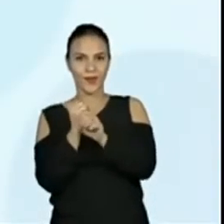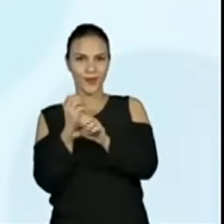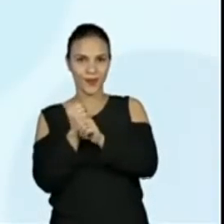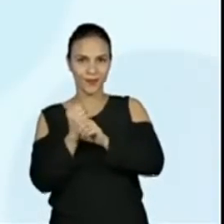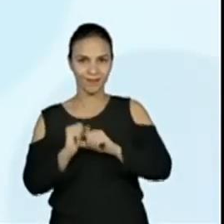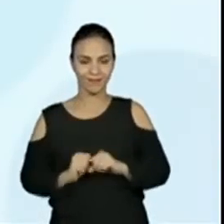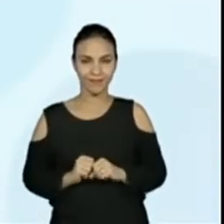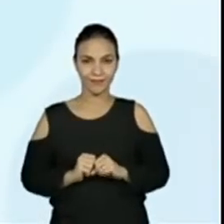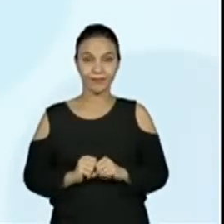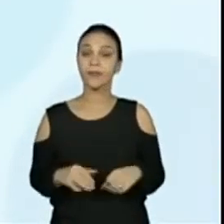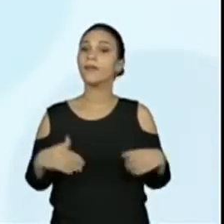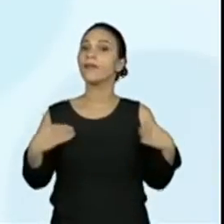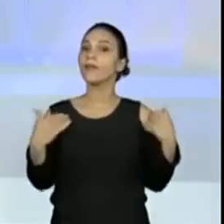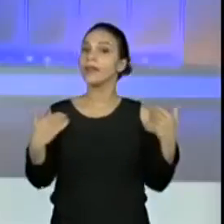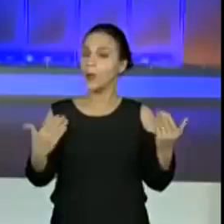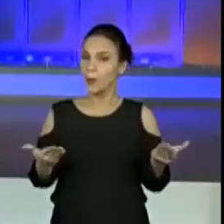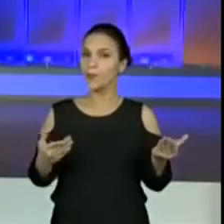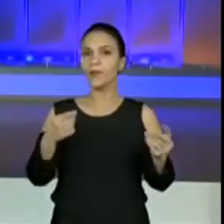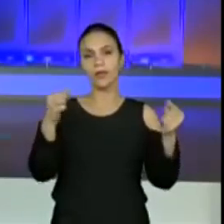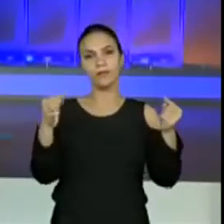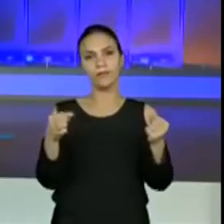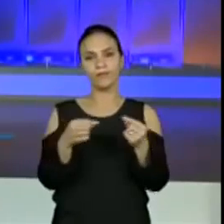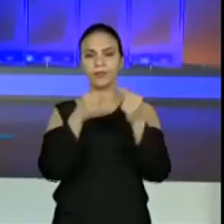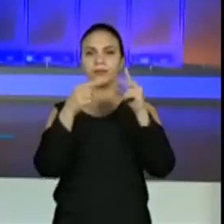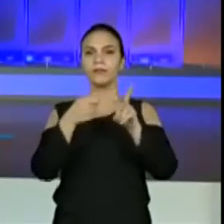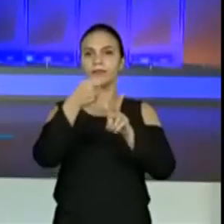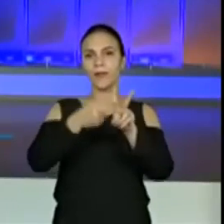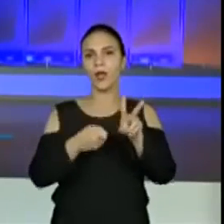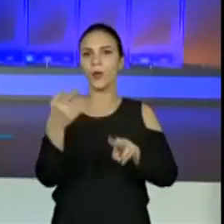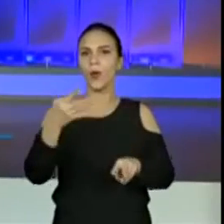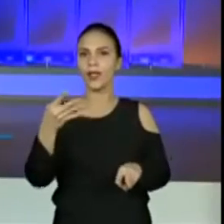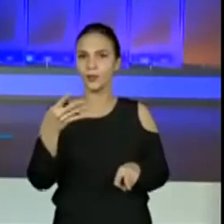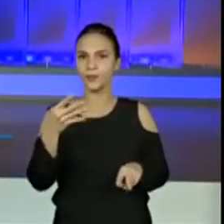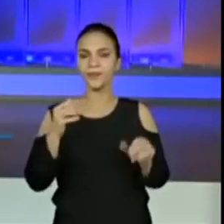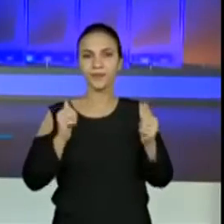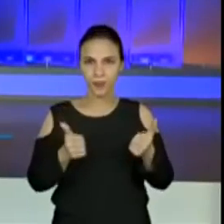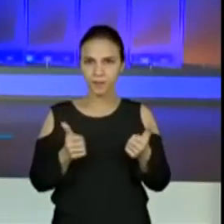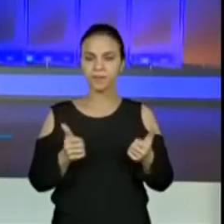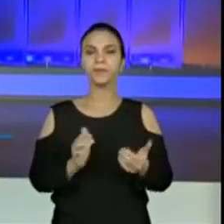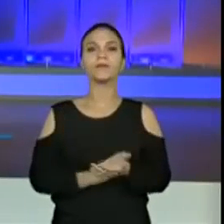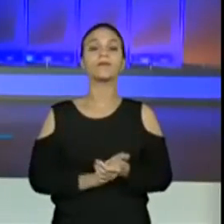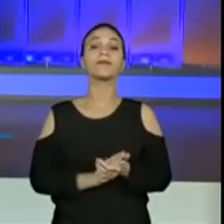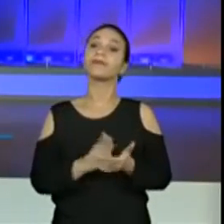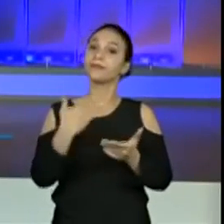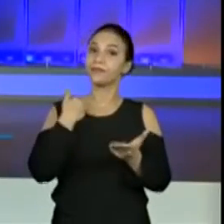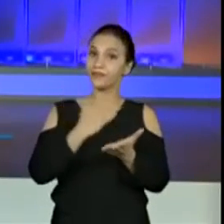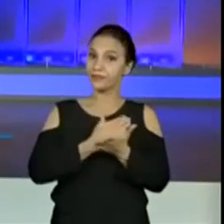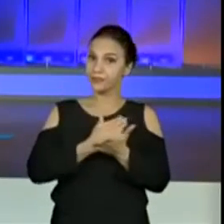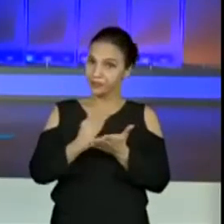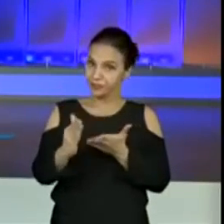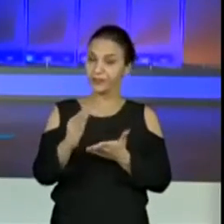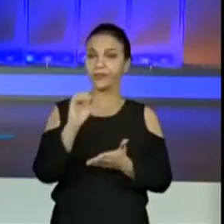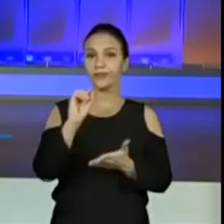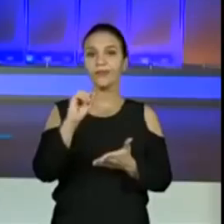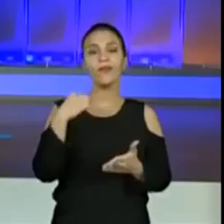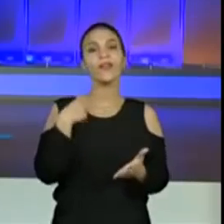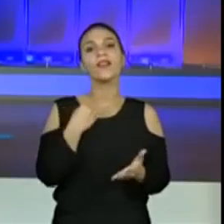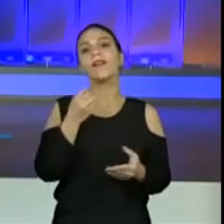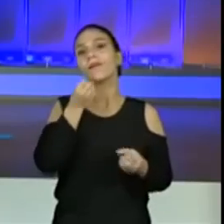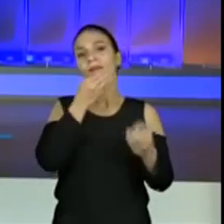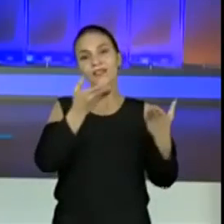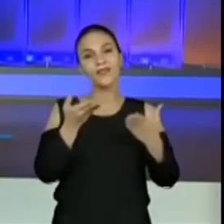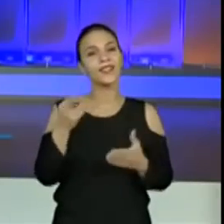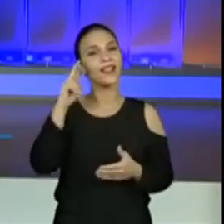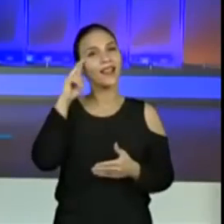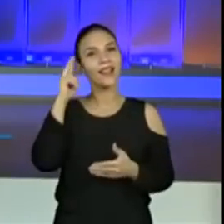Então, essa é uma habilidade do nosso quarto bimestre, ok? Antes de começar, eu quero dar as boas-vindas à Raíssa.